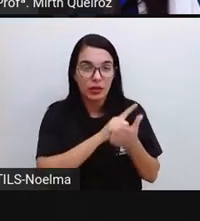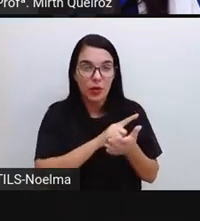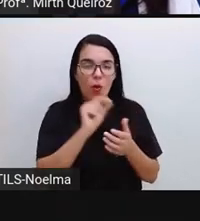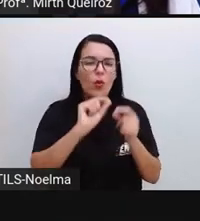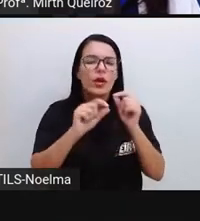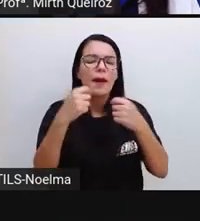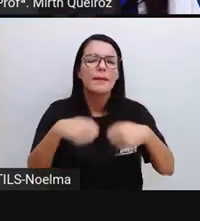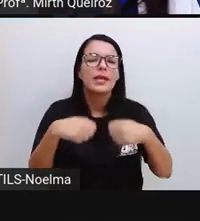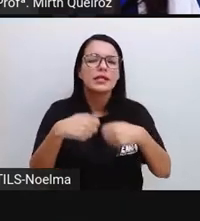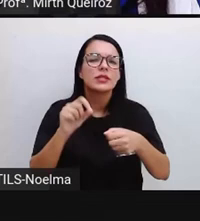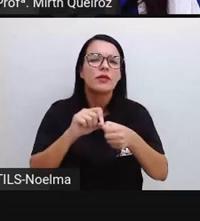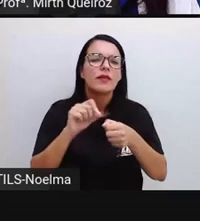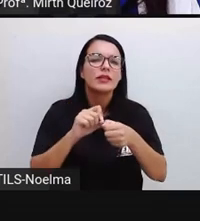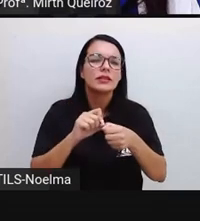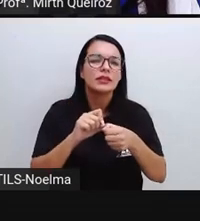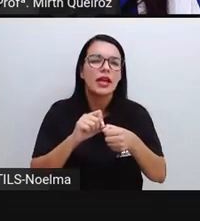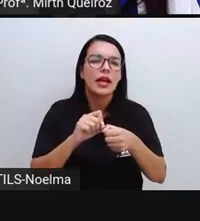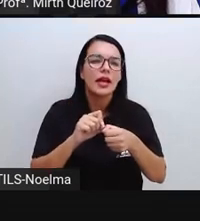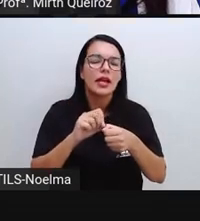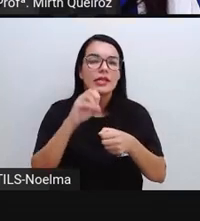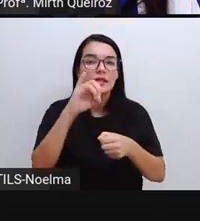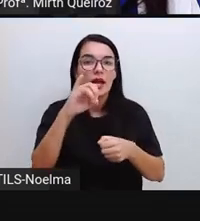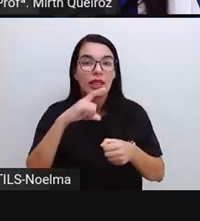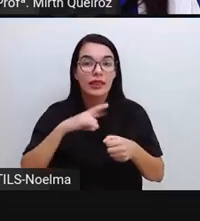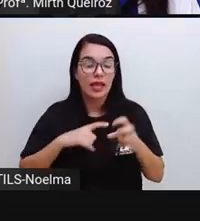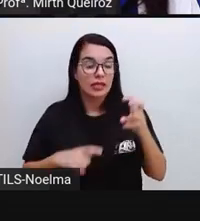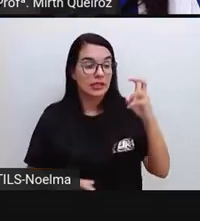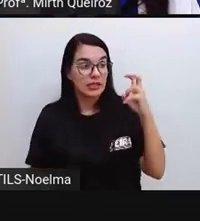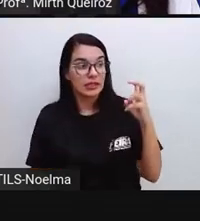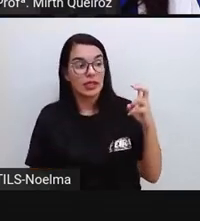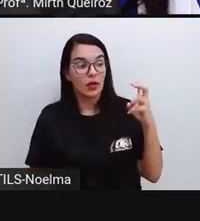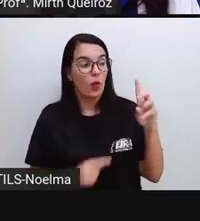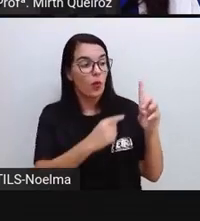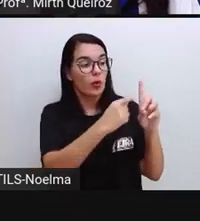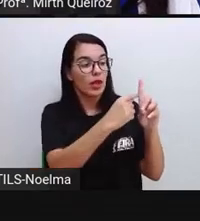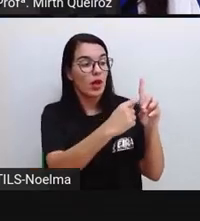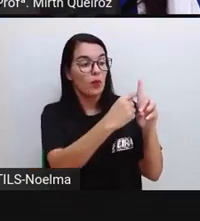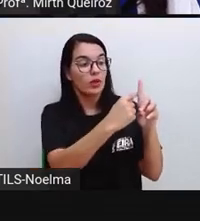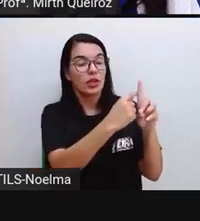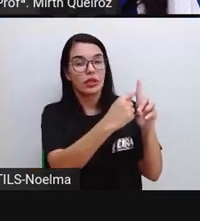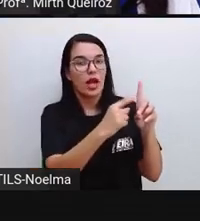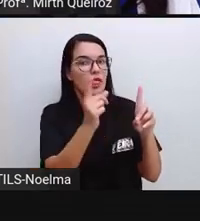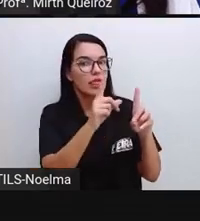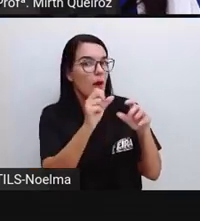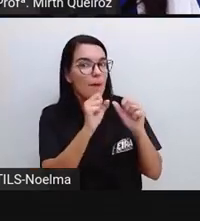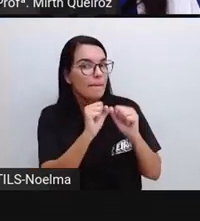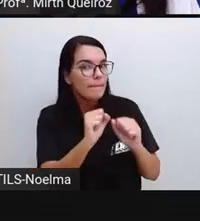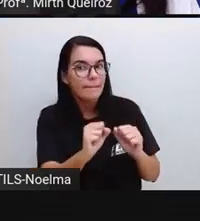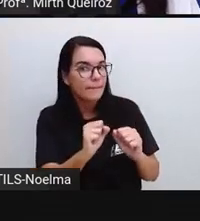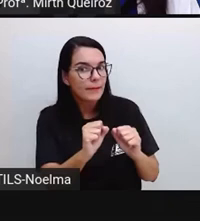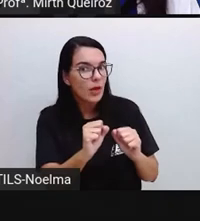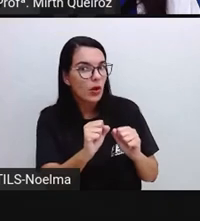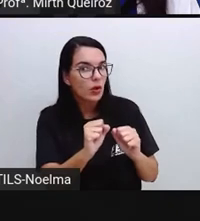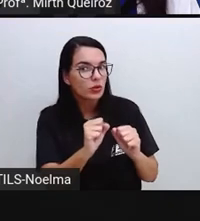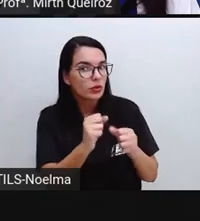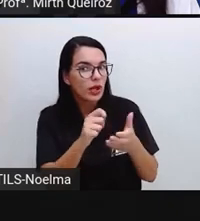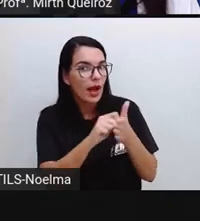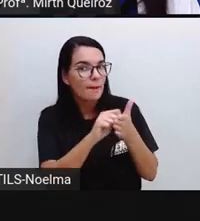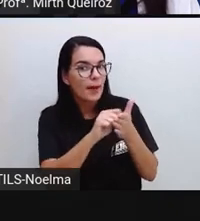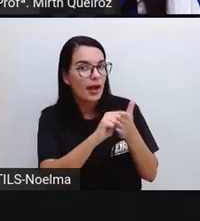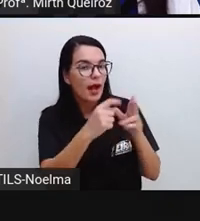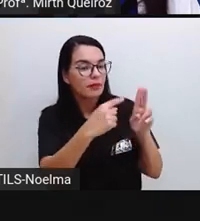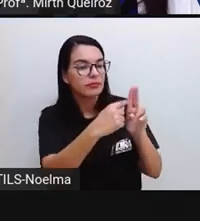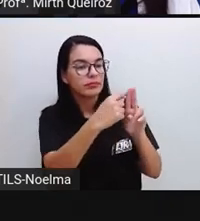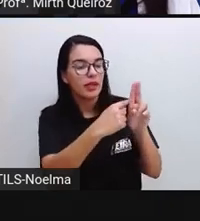para que apareça um cinco na posição da unidade? Sem alterar o algarismo das dezenas.